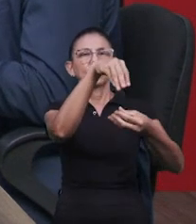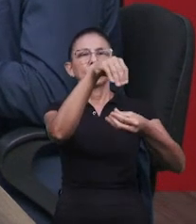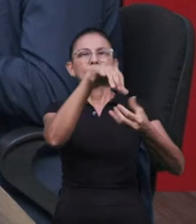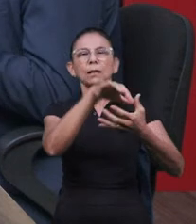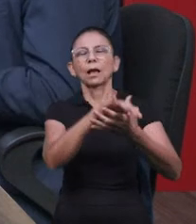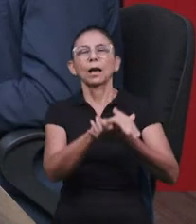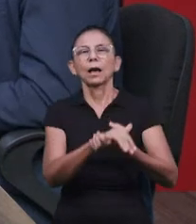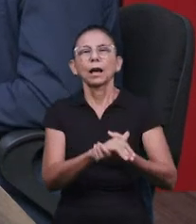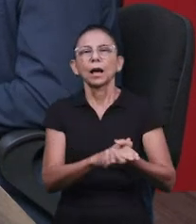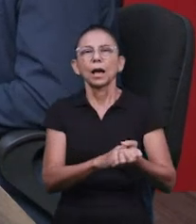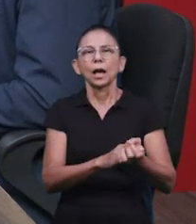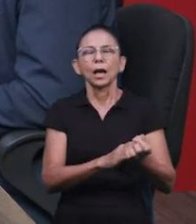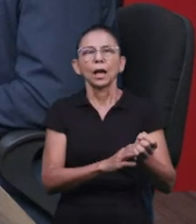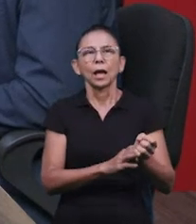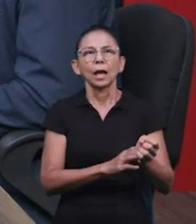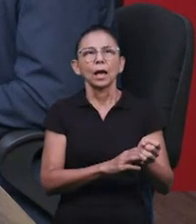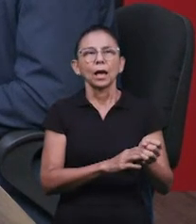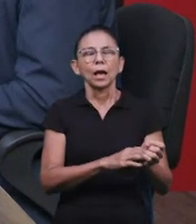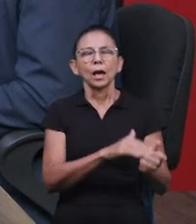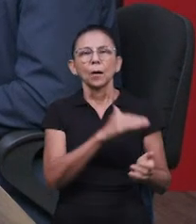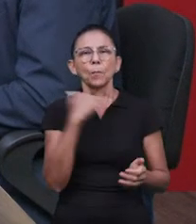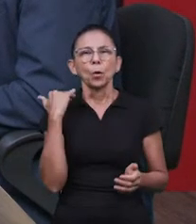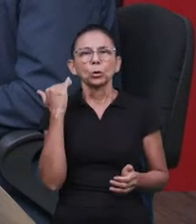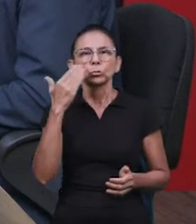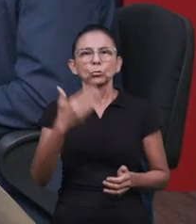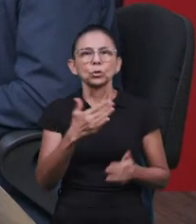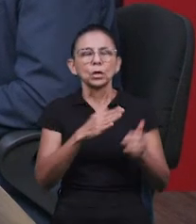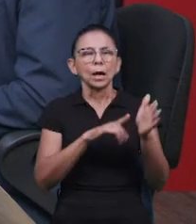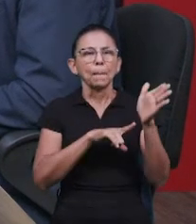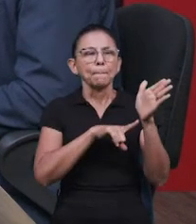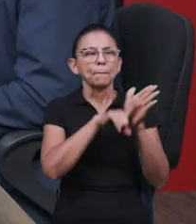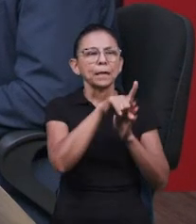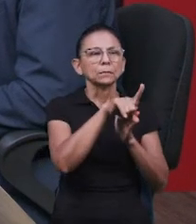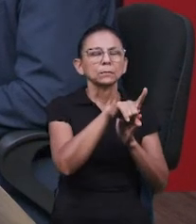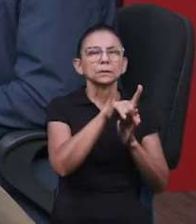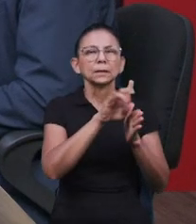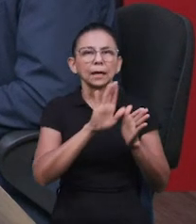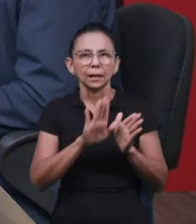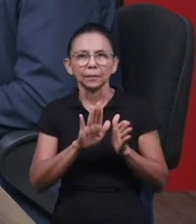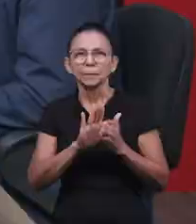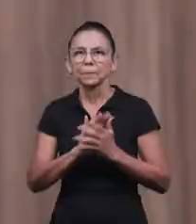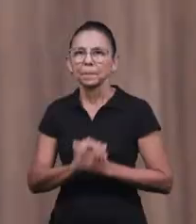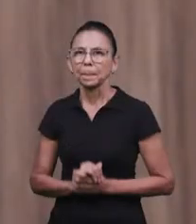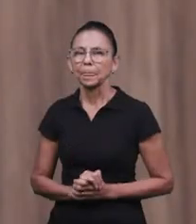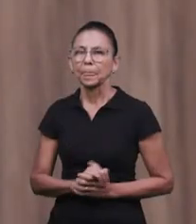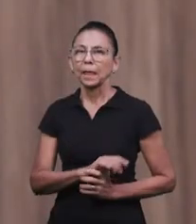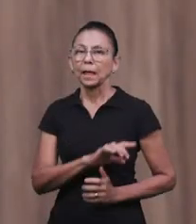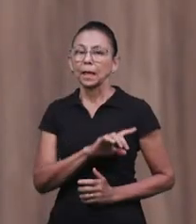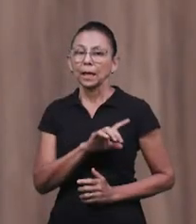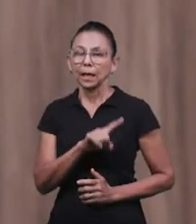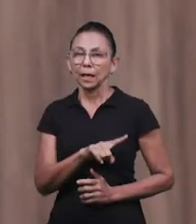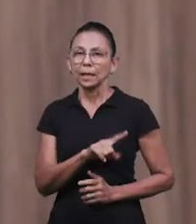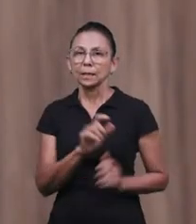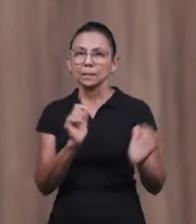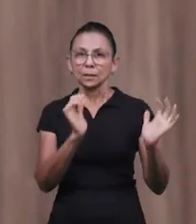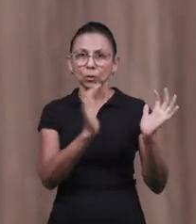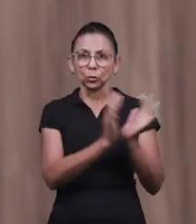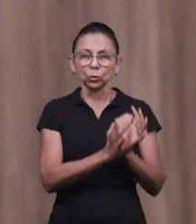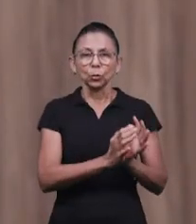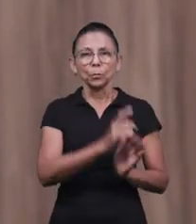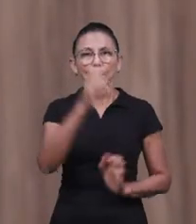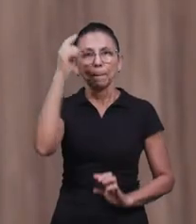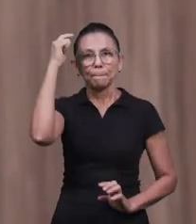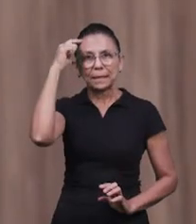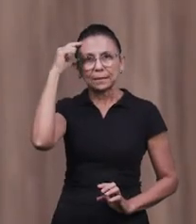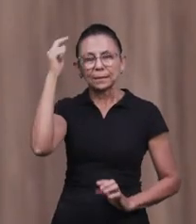Usar desse artifício para poder consultar. Eles achavam que eles deveriam fazer alimentos